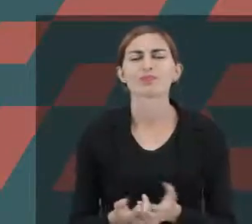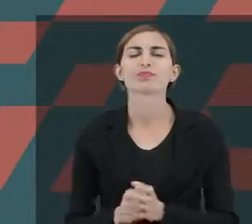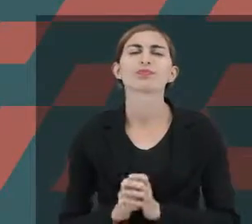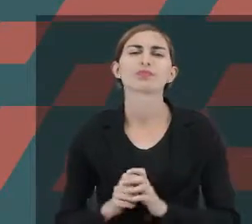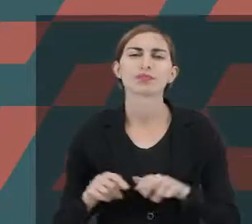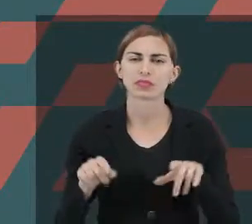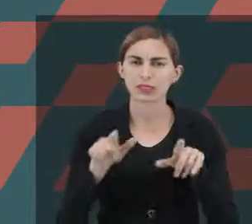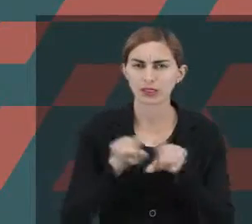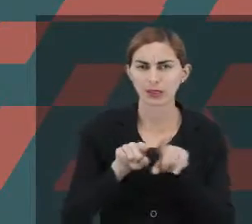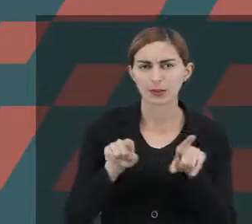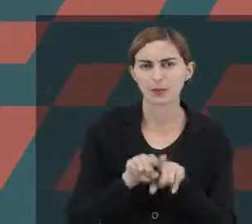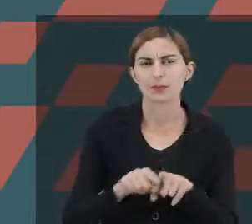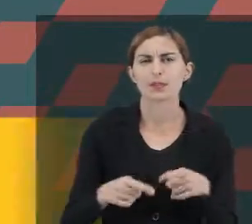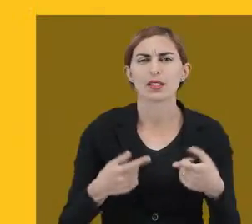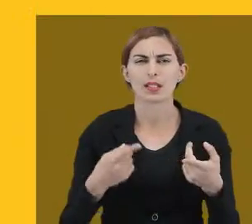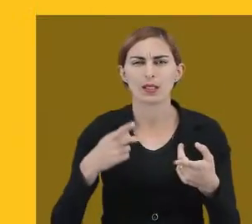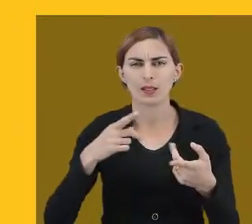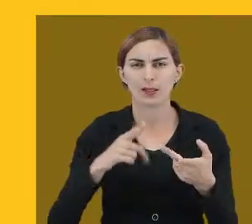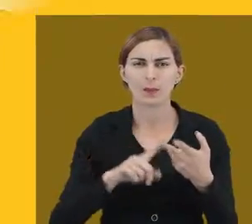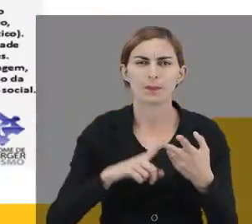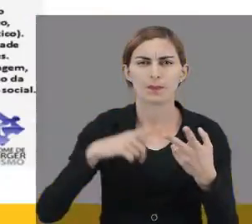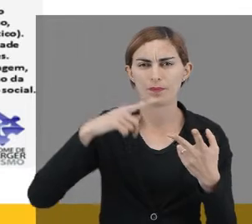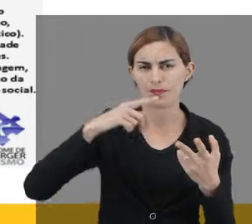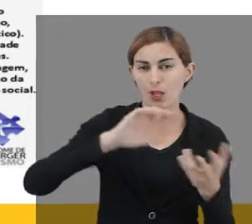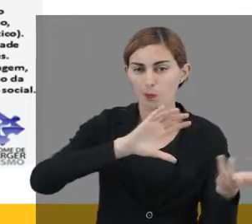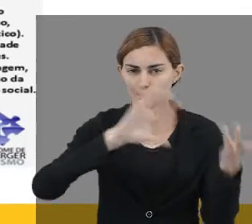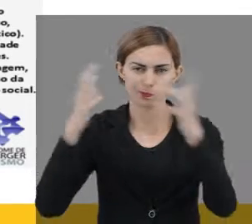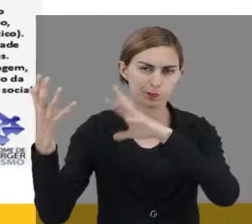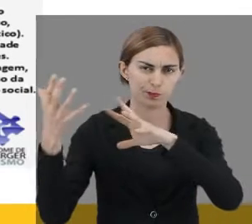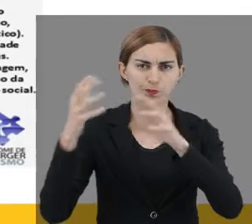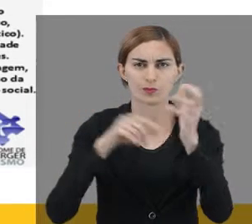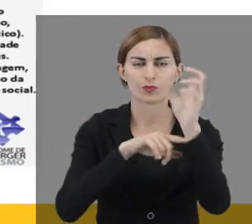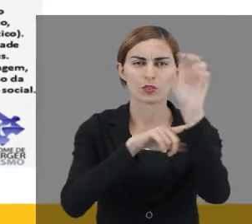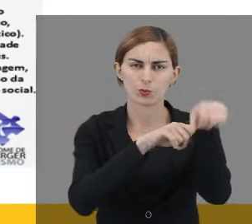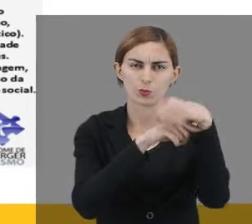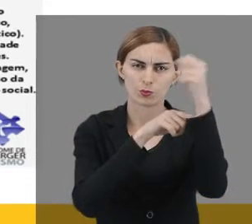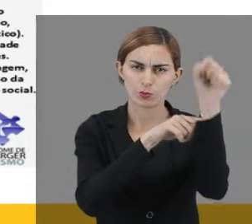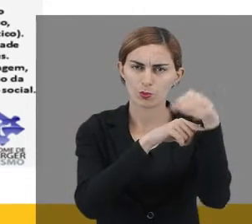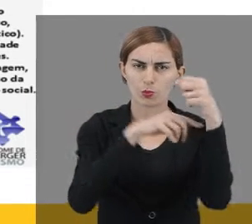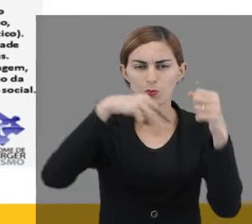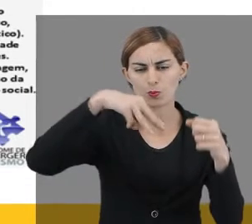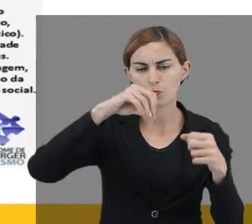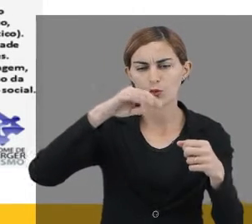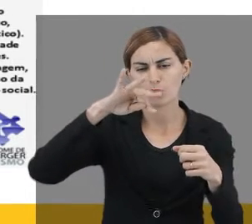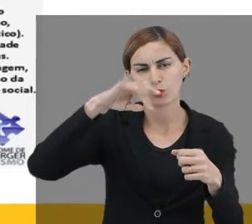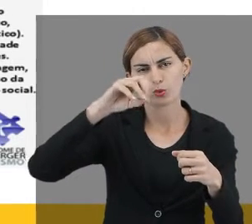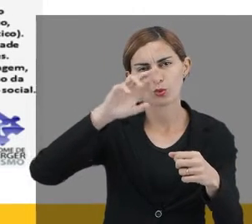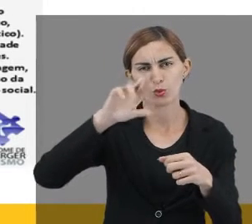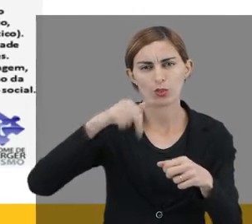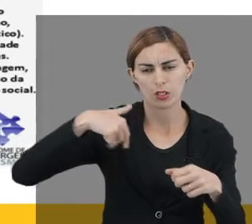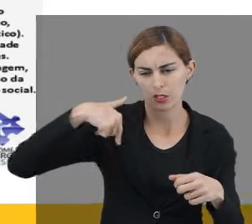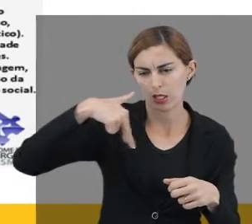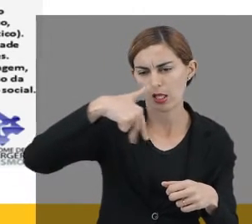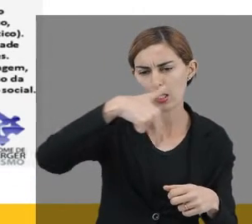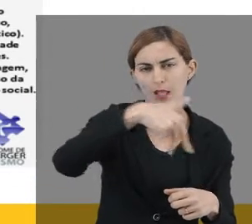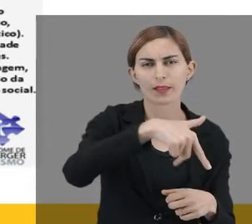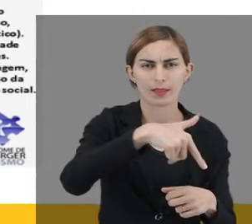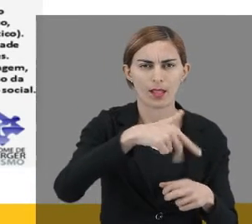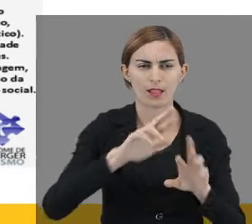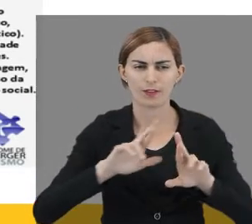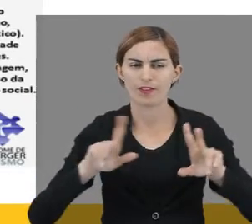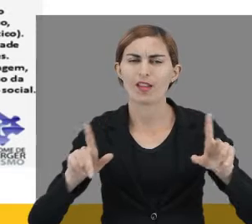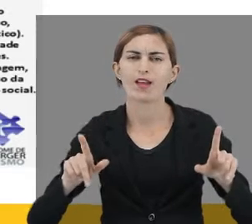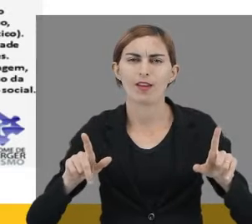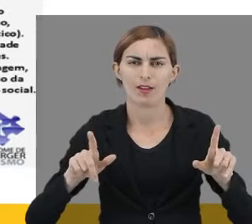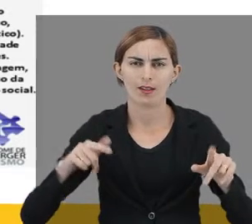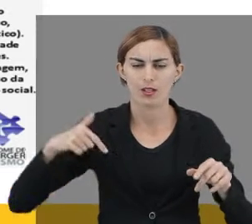tão comprometida. A questão da praxia, que tem a ver com as alterações motoras. Então as crianças, elas têm um andar muito